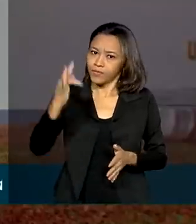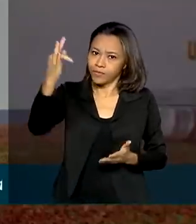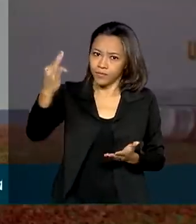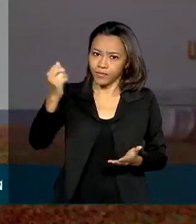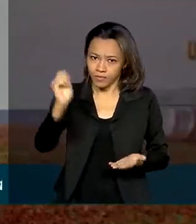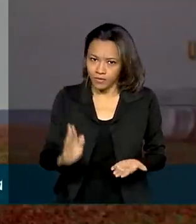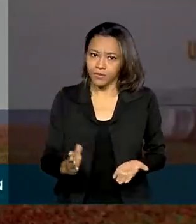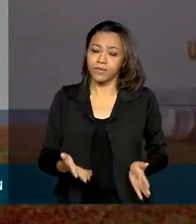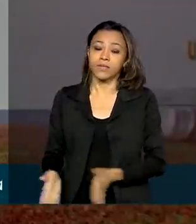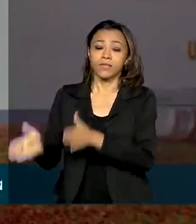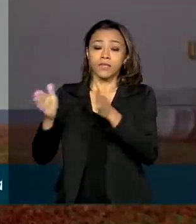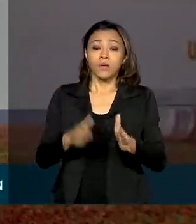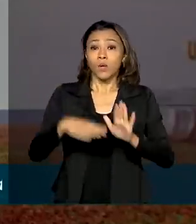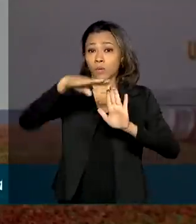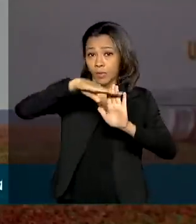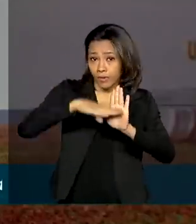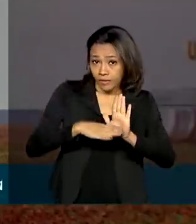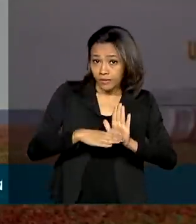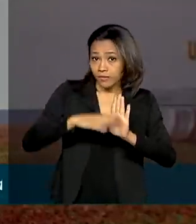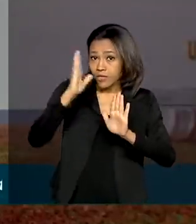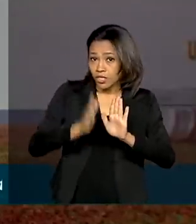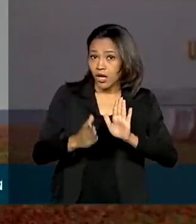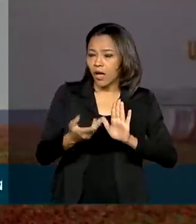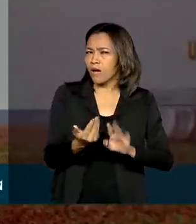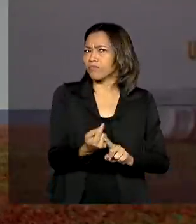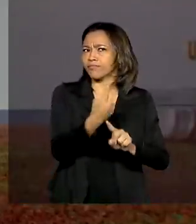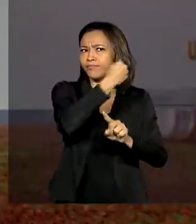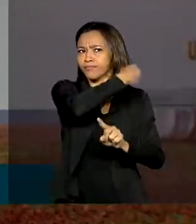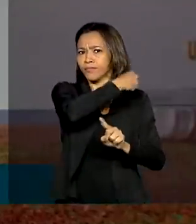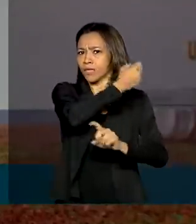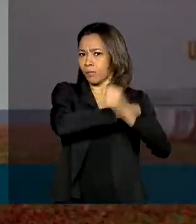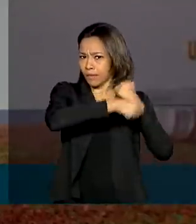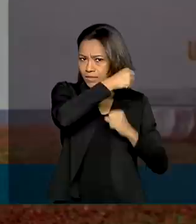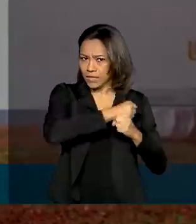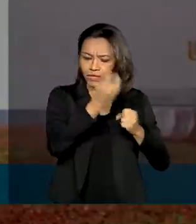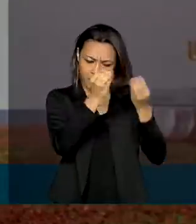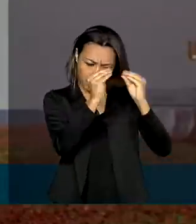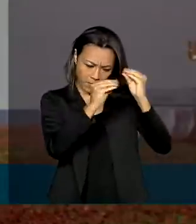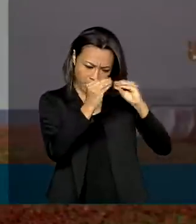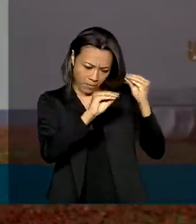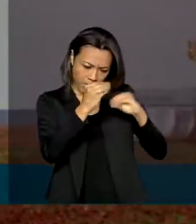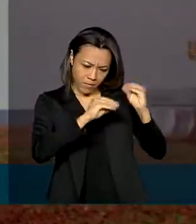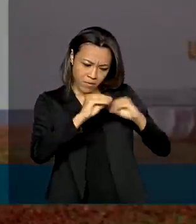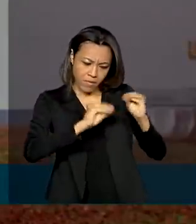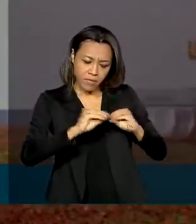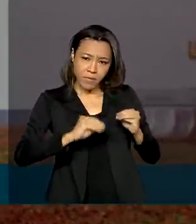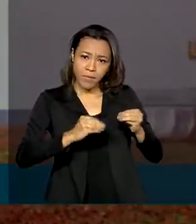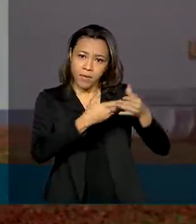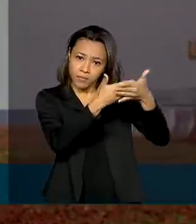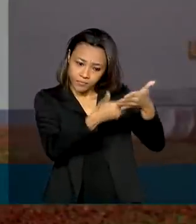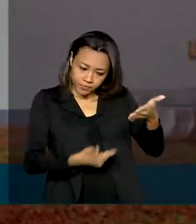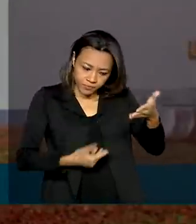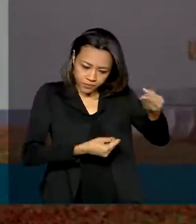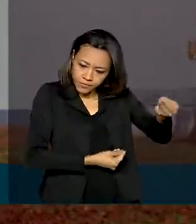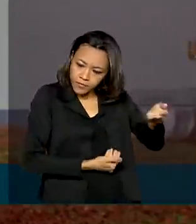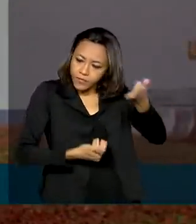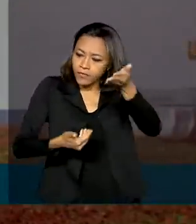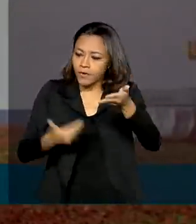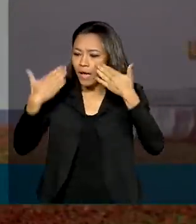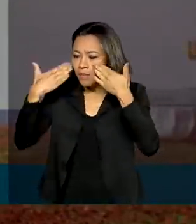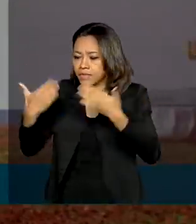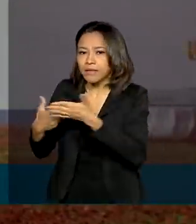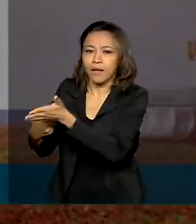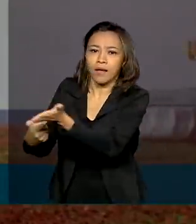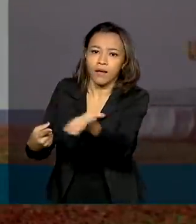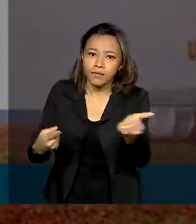Mineração e Desenvolvimento começou a ser elaborado no ano passado e foi apresentado aos representantes do setor. São